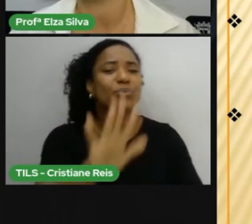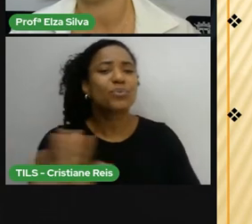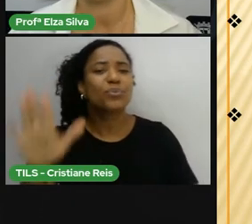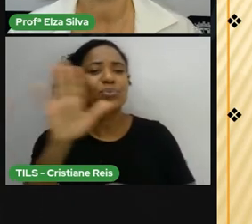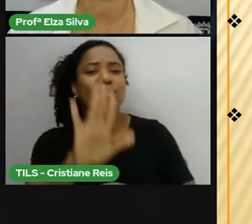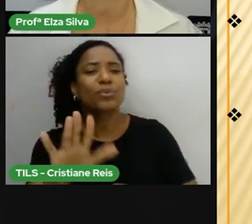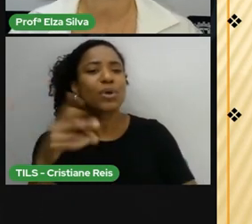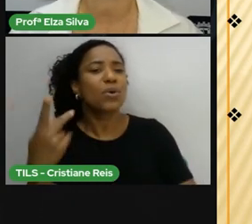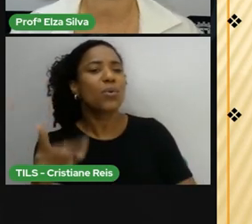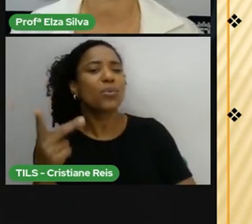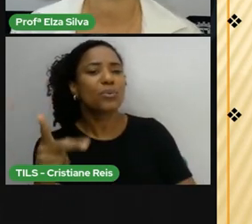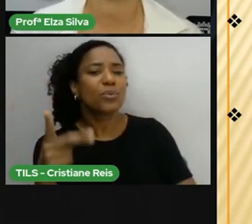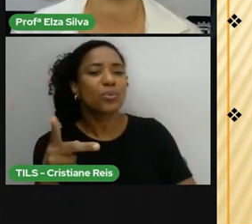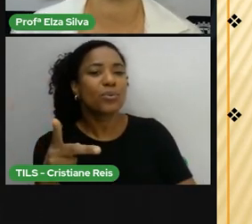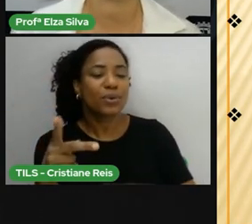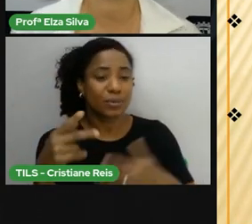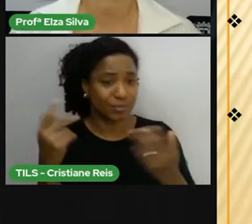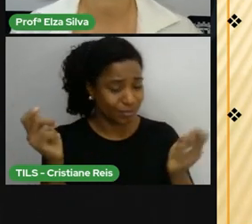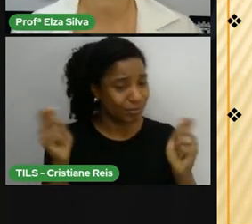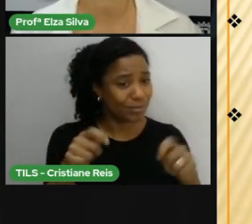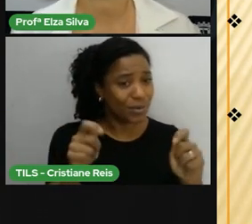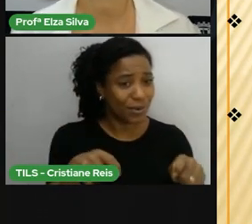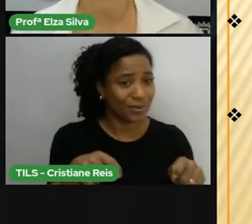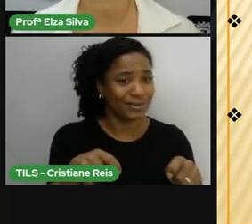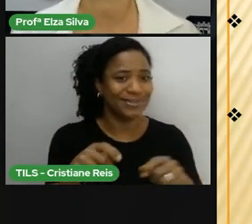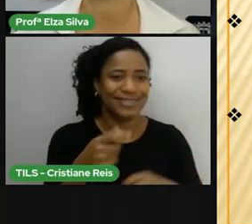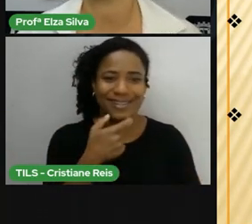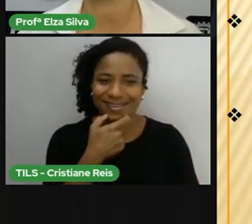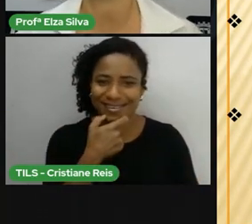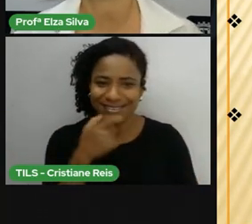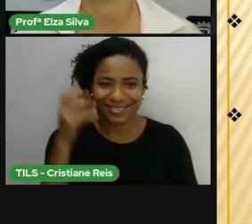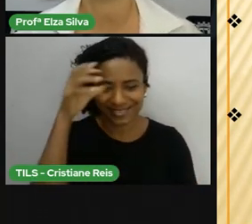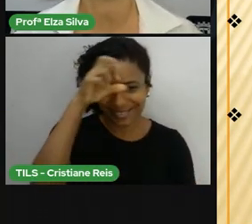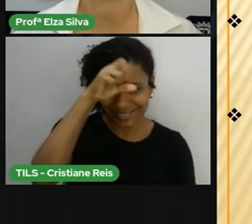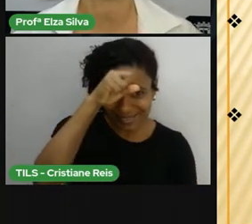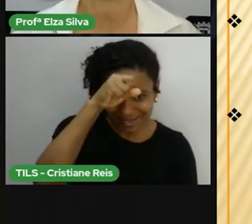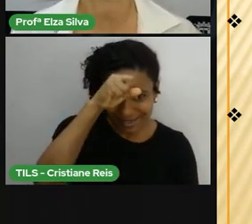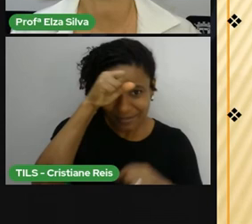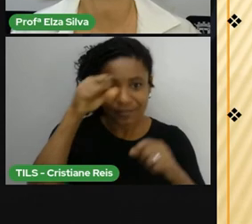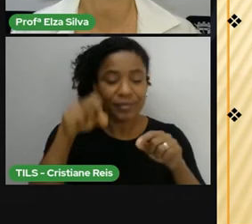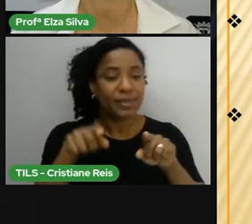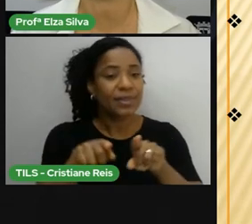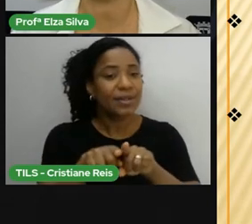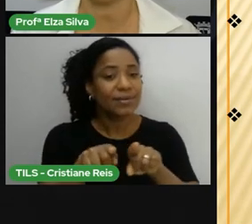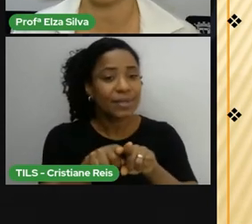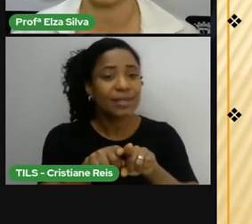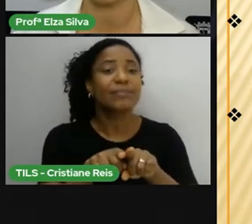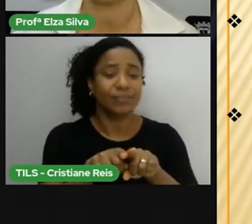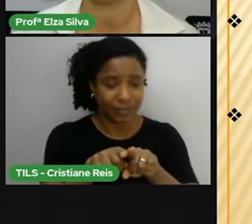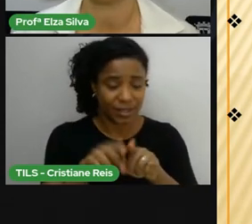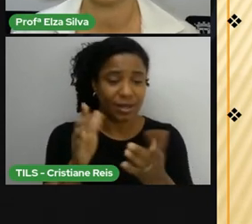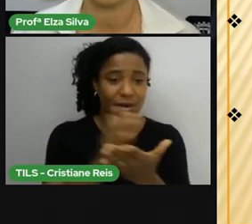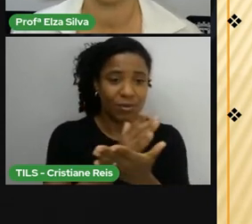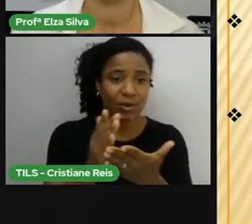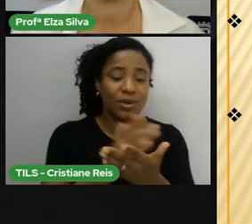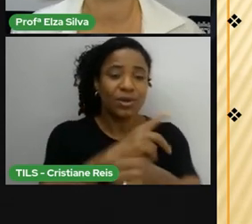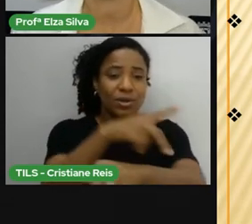Como também Aprendemos Algumas nacionalidades De pessoas Que vivem Em outros países Que falam inglês